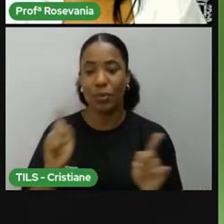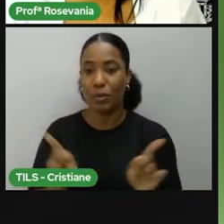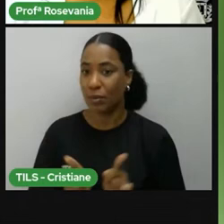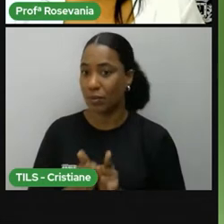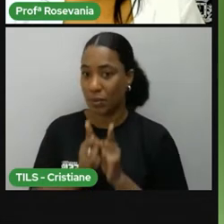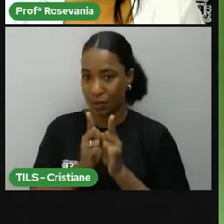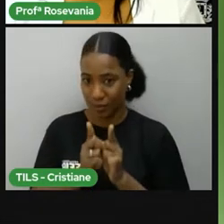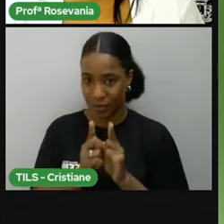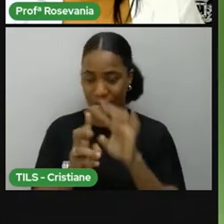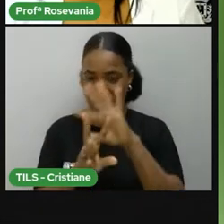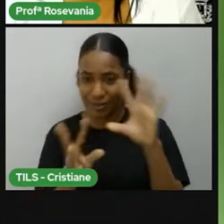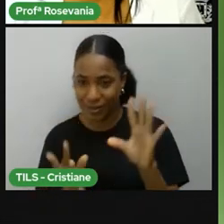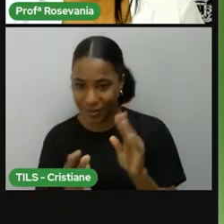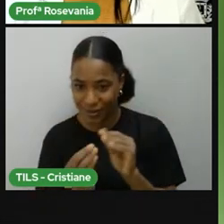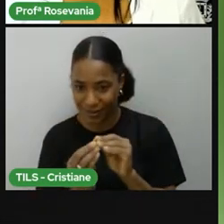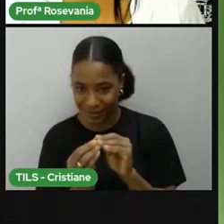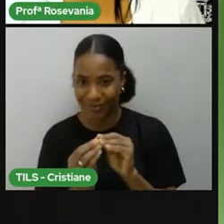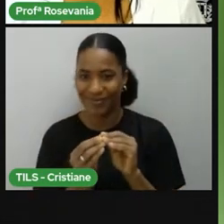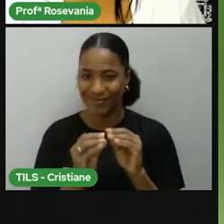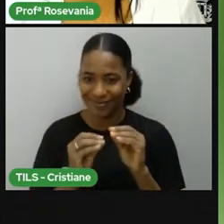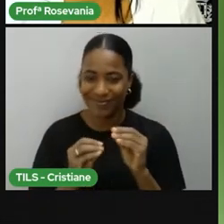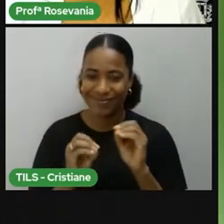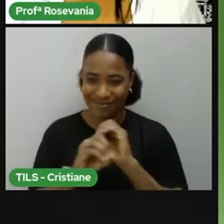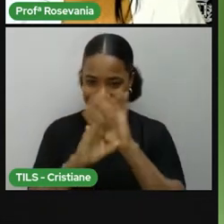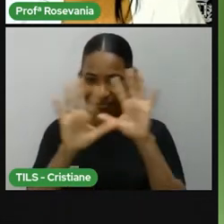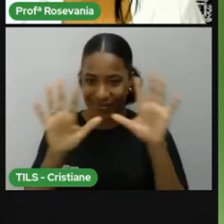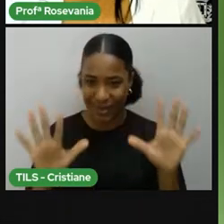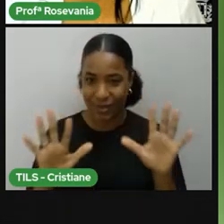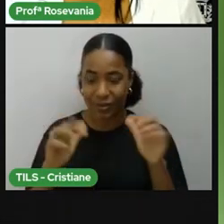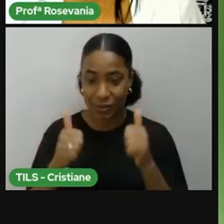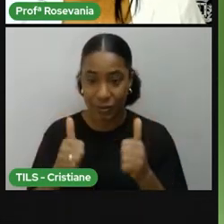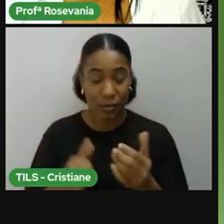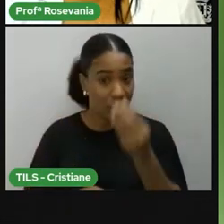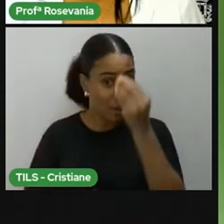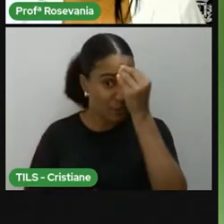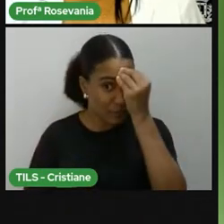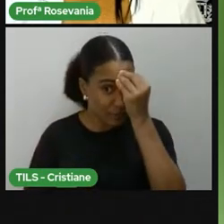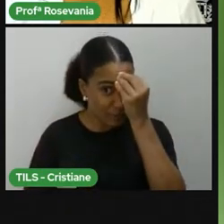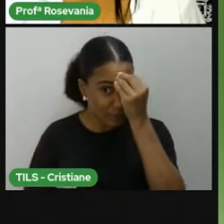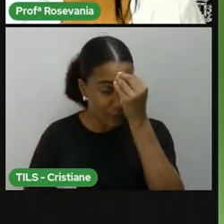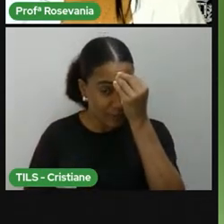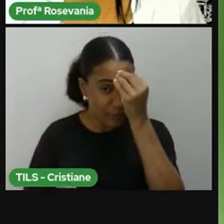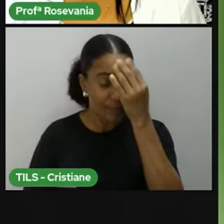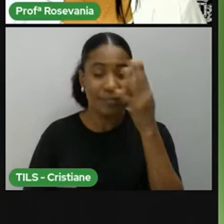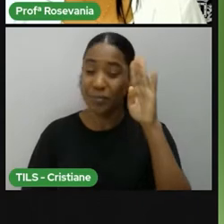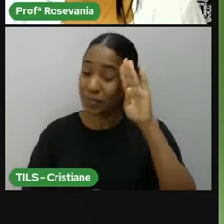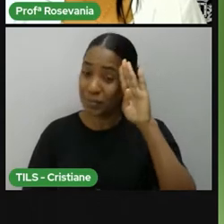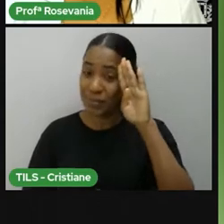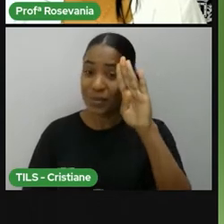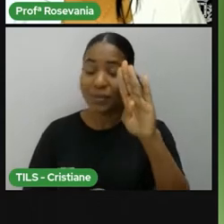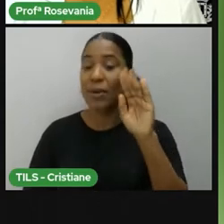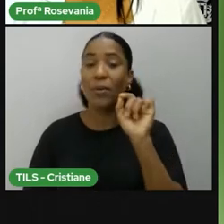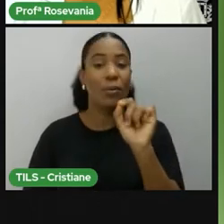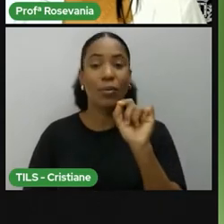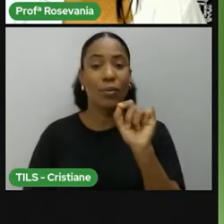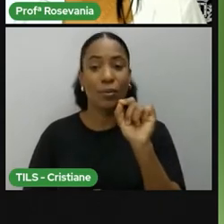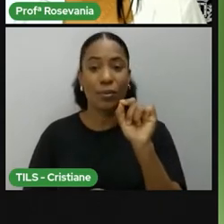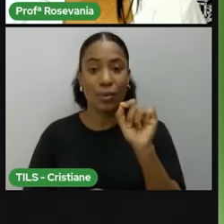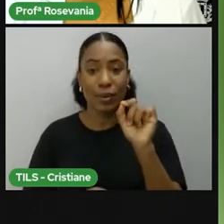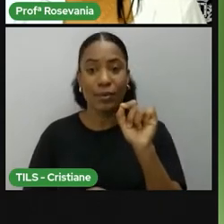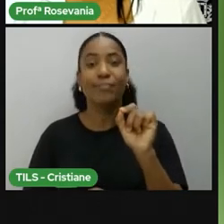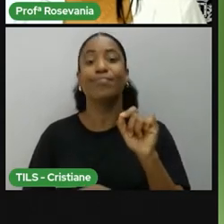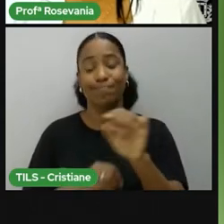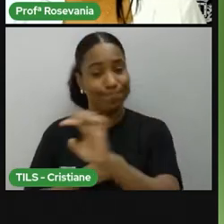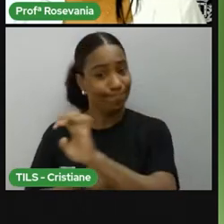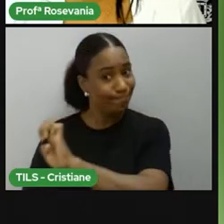acabei de falar para vocês. Então, vocês devem gravar, principalmente, né, essa parte aqui da linha do